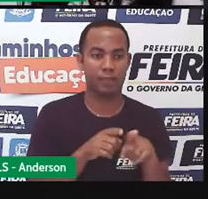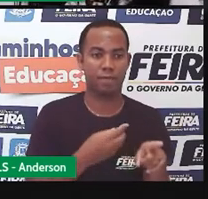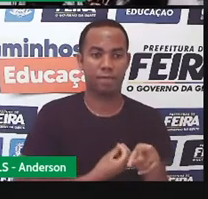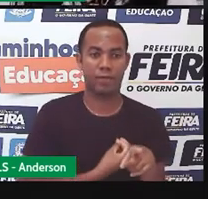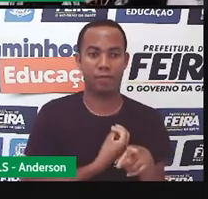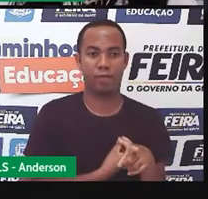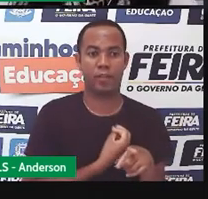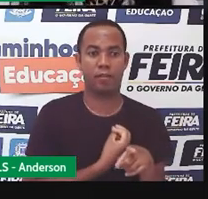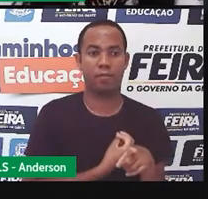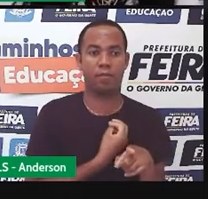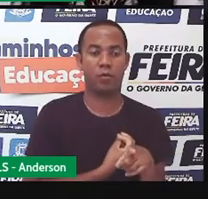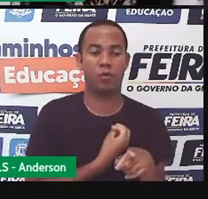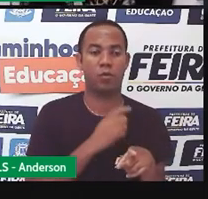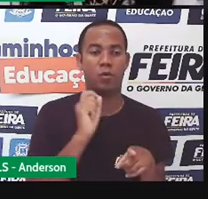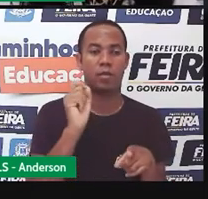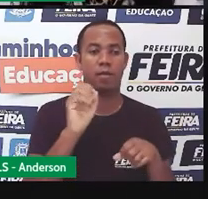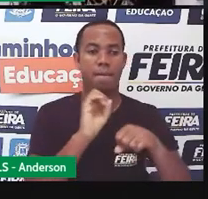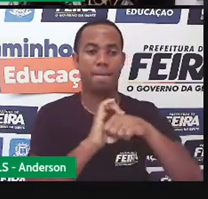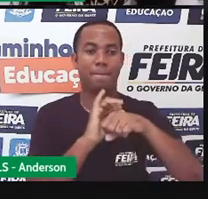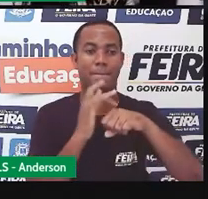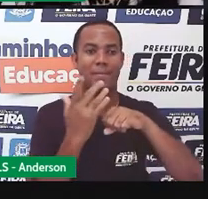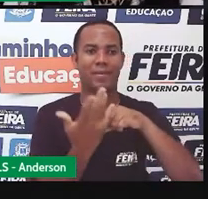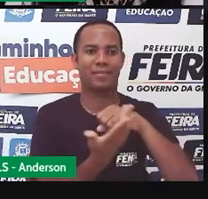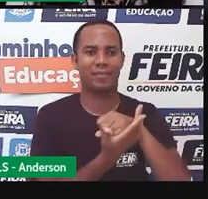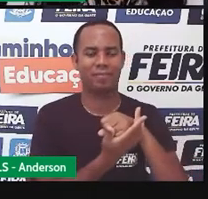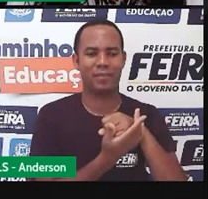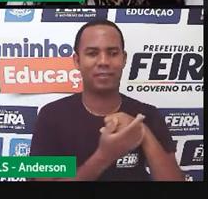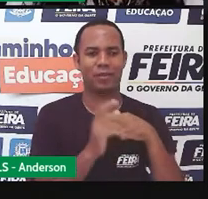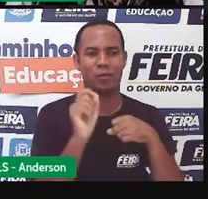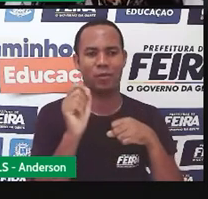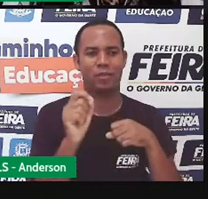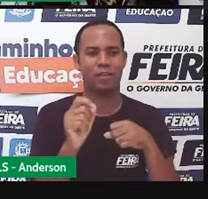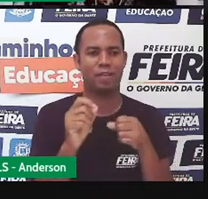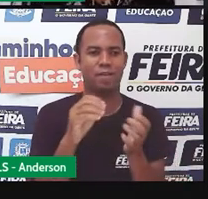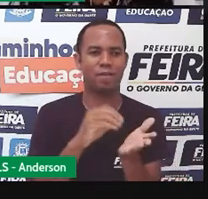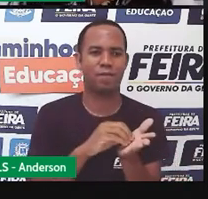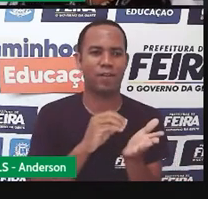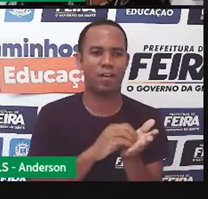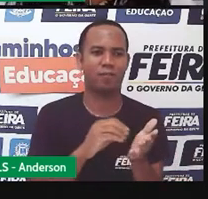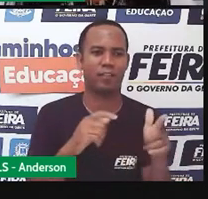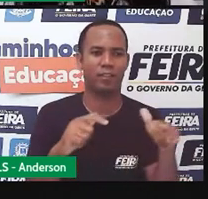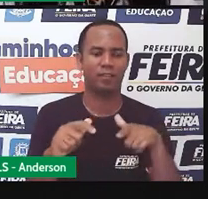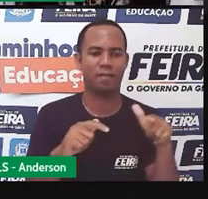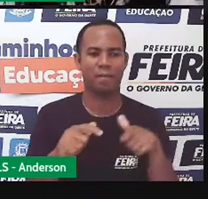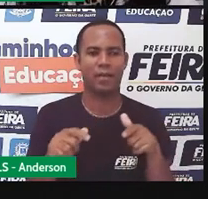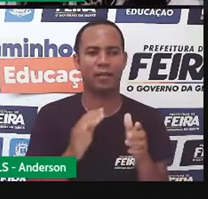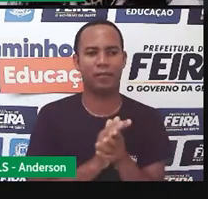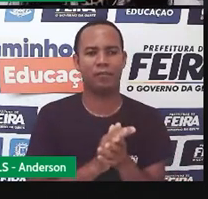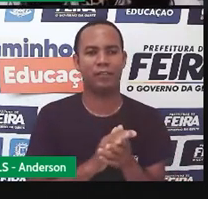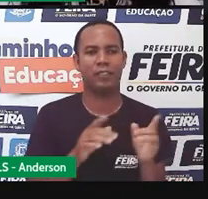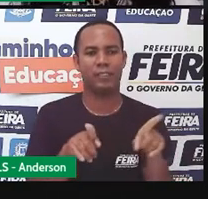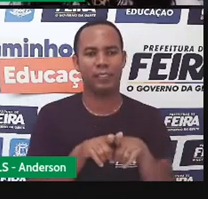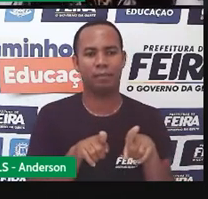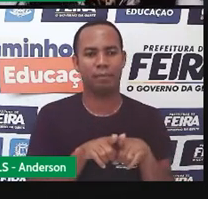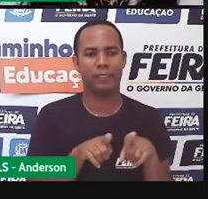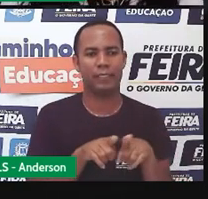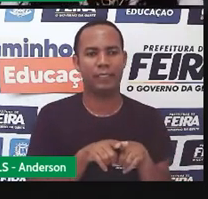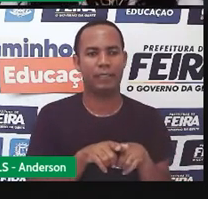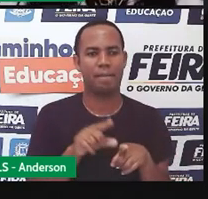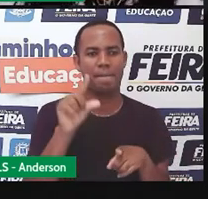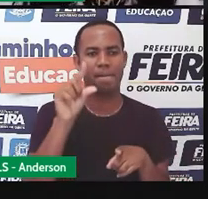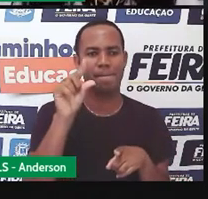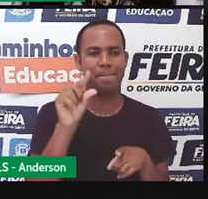consequências de uma pandemia, onde há desemprego, onde houve o aumento do preço de estudo,